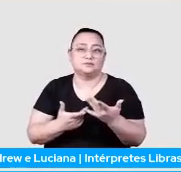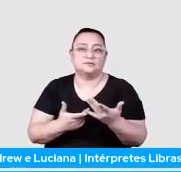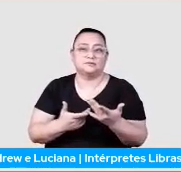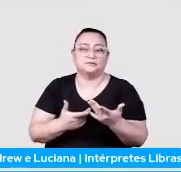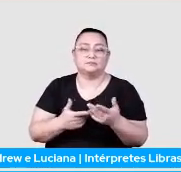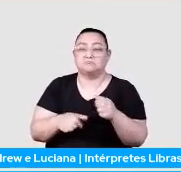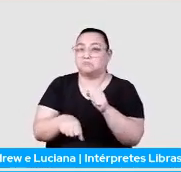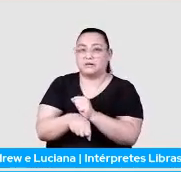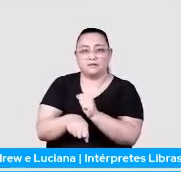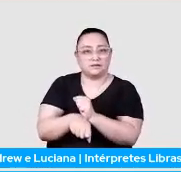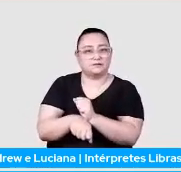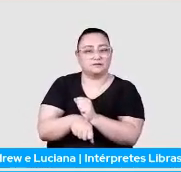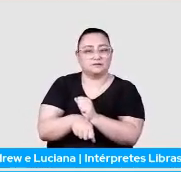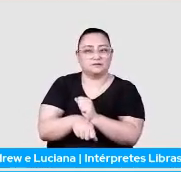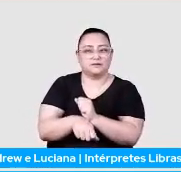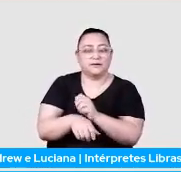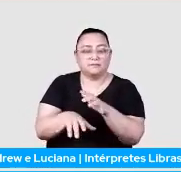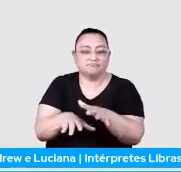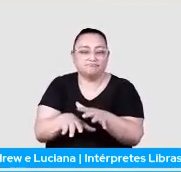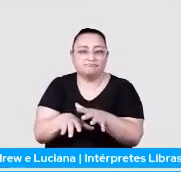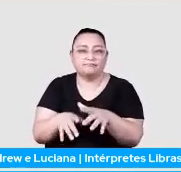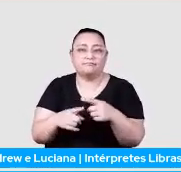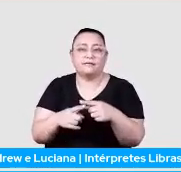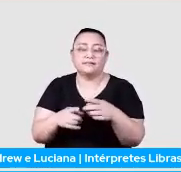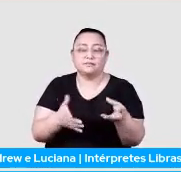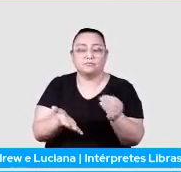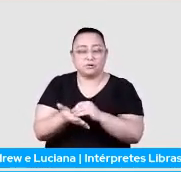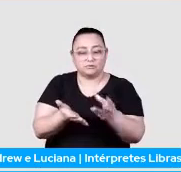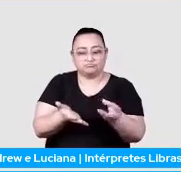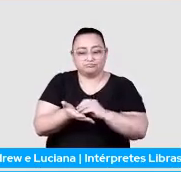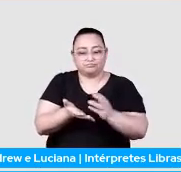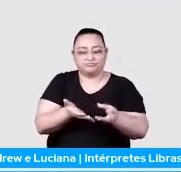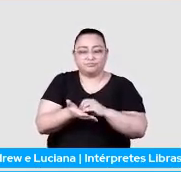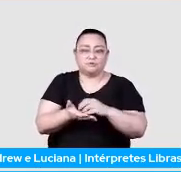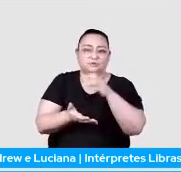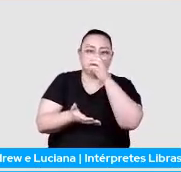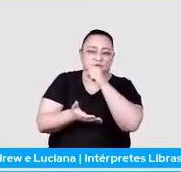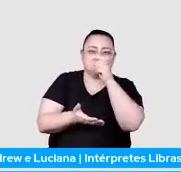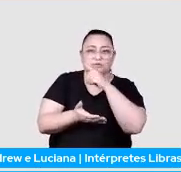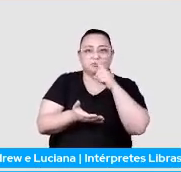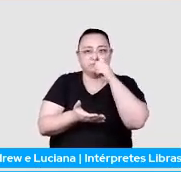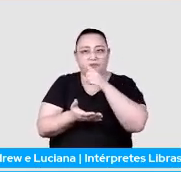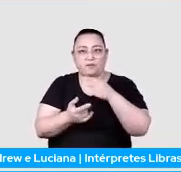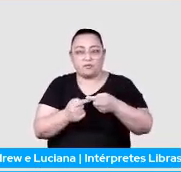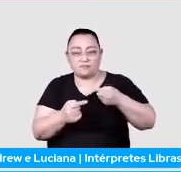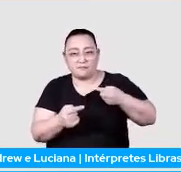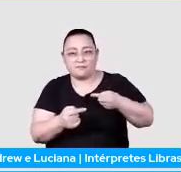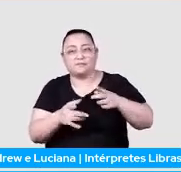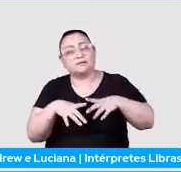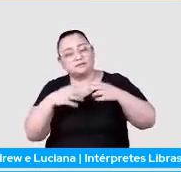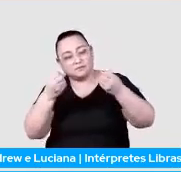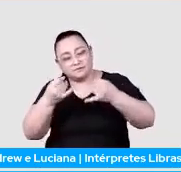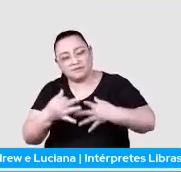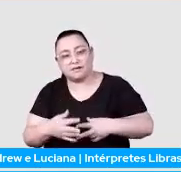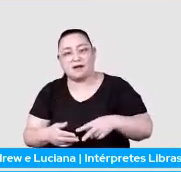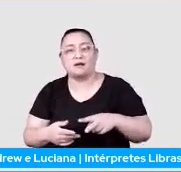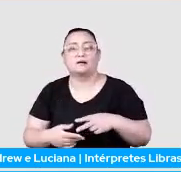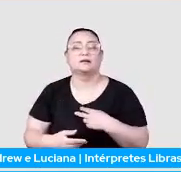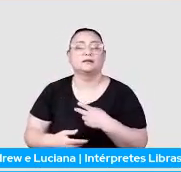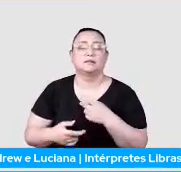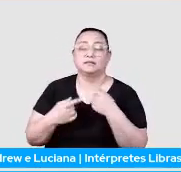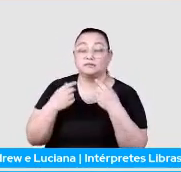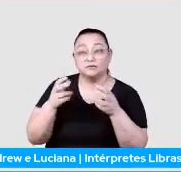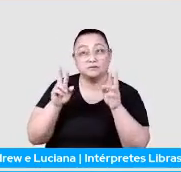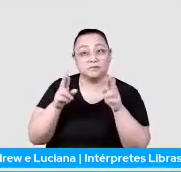estáticos aqui. Isso não uma coisa que eu ia implementar, mas eu não tive tempo no final de semana, mas eu vou explicar aqui verbalmente, eu espero que dê para entender.